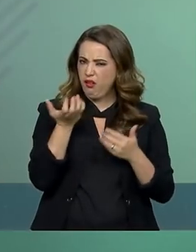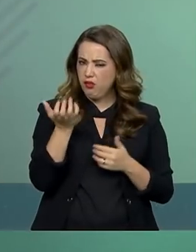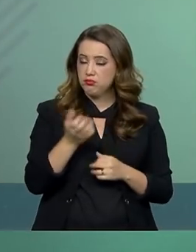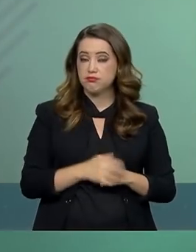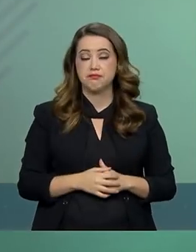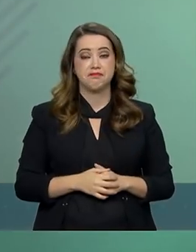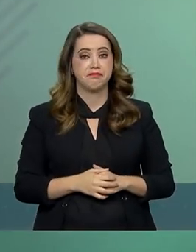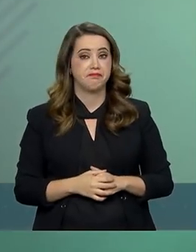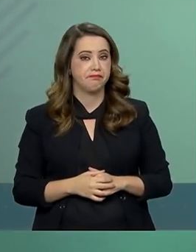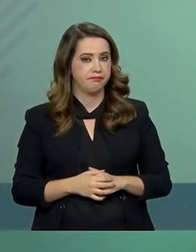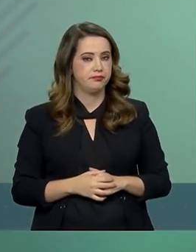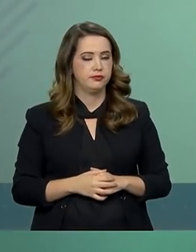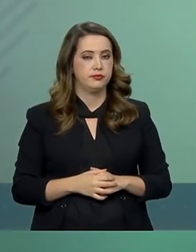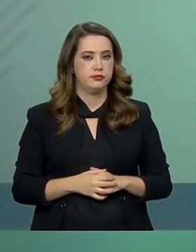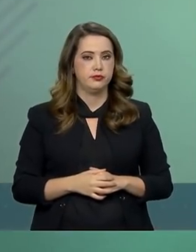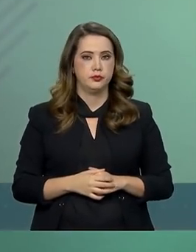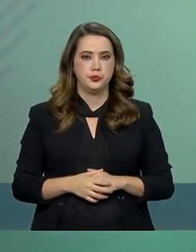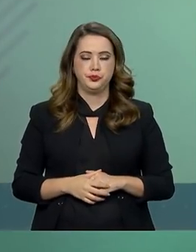neste momento,